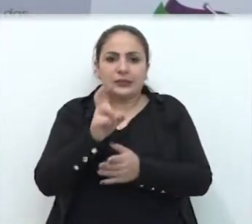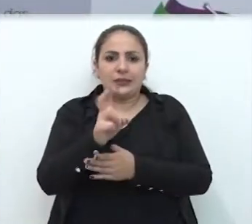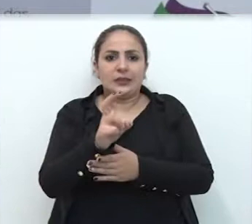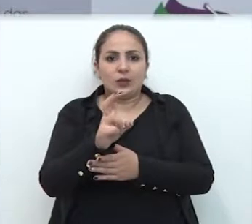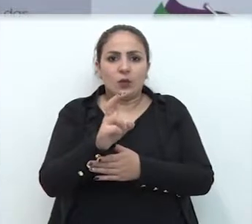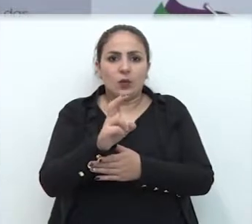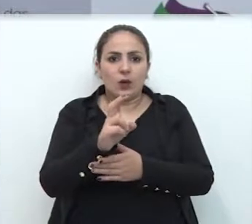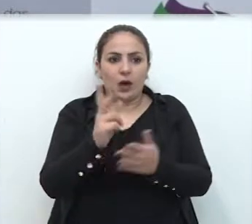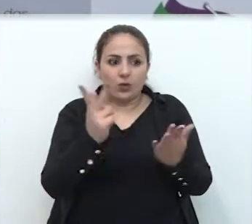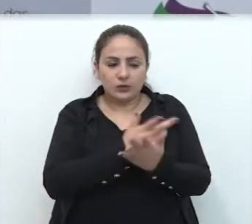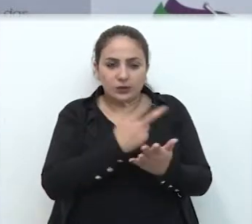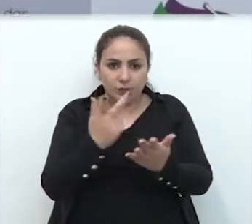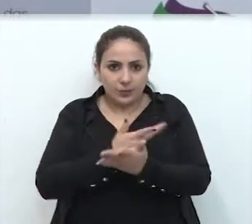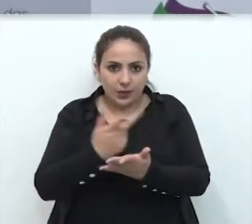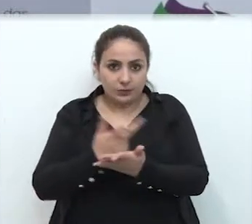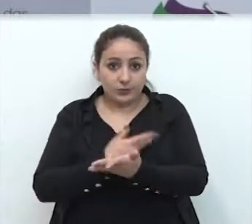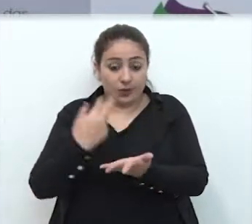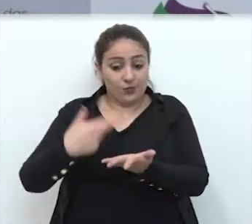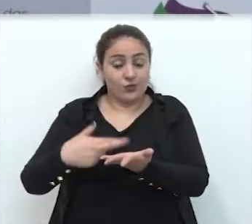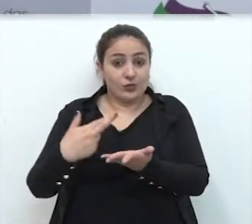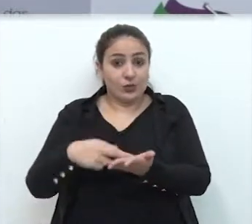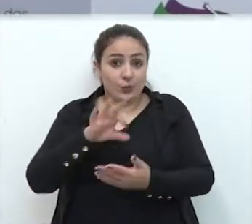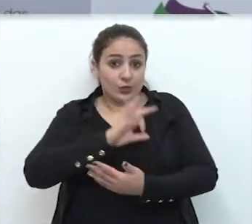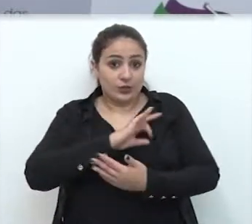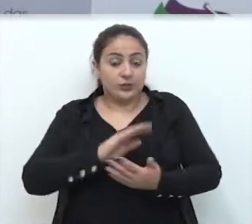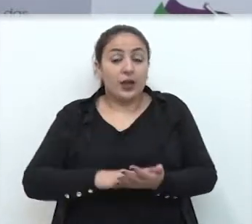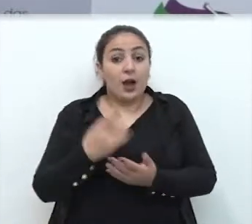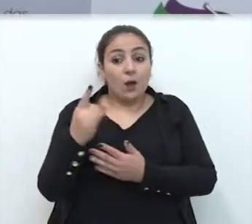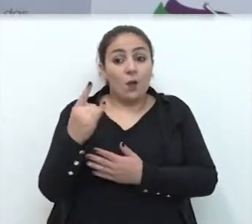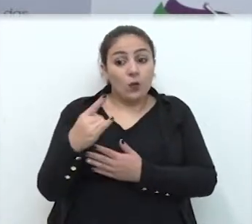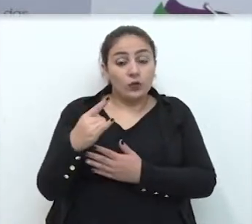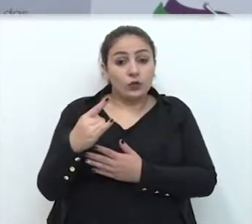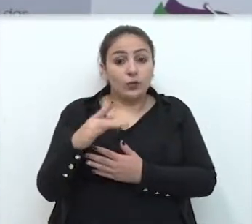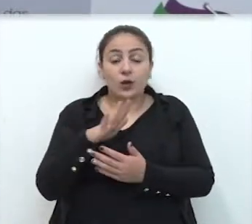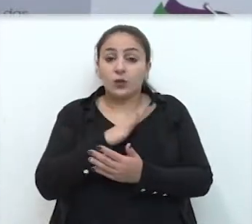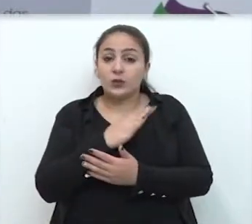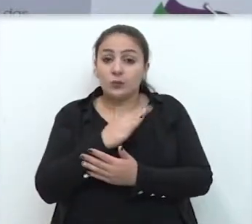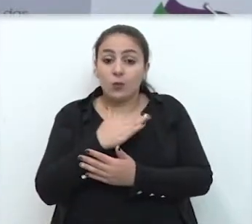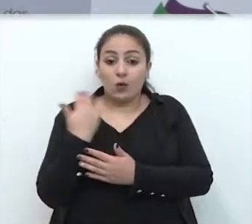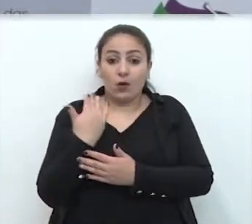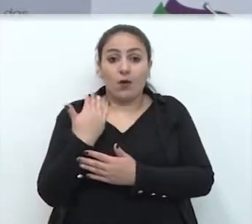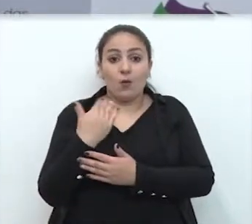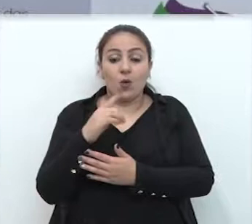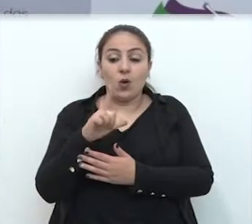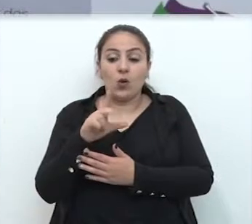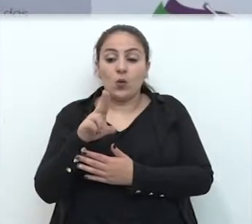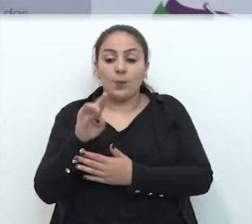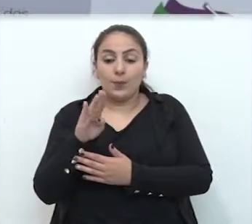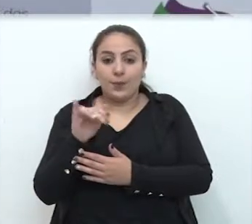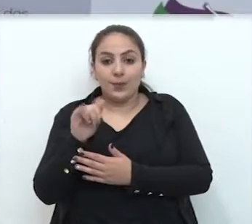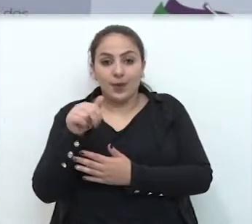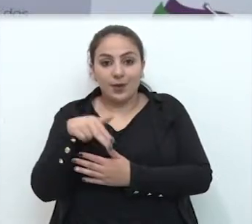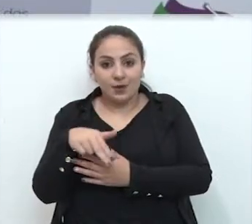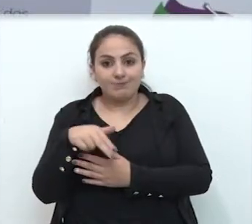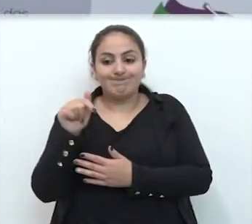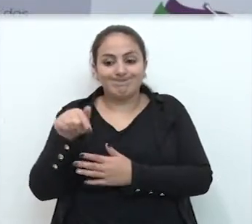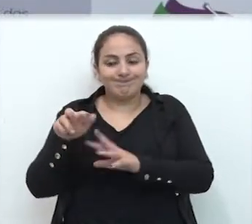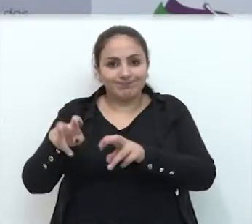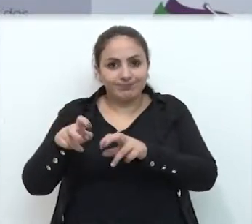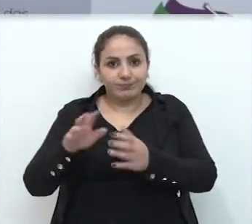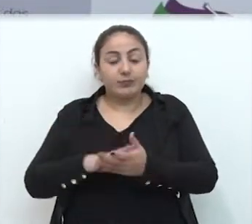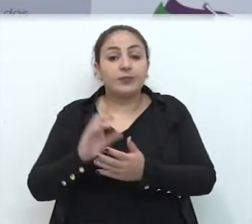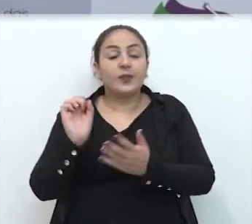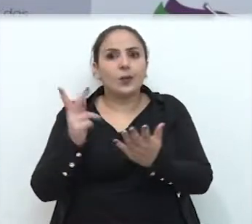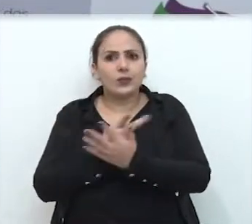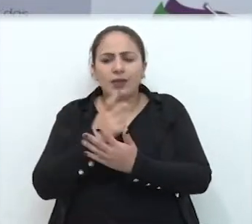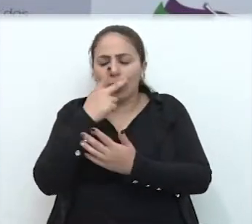ocorrências, a última delas que culminou com a morte de um protor rural, senhor Lobiã, de 58 anos, que, de certa forma,